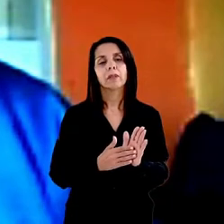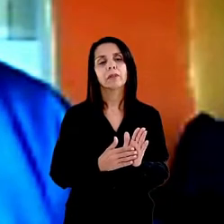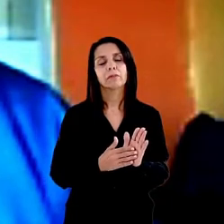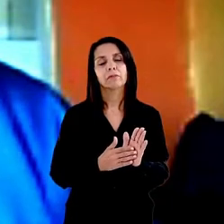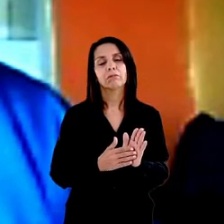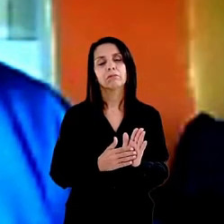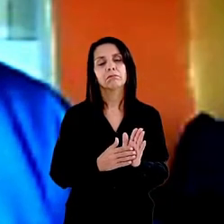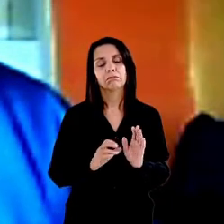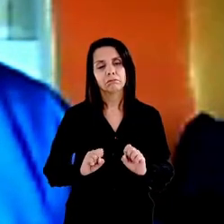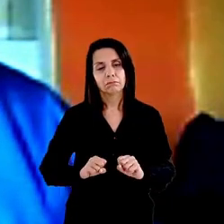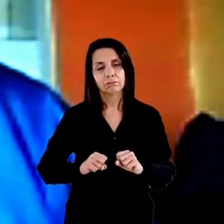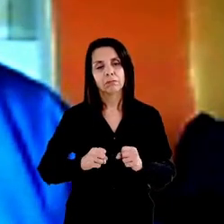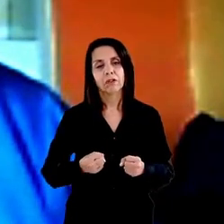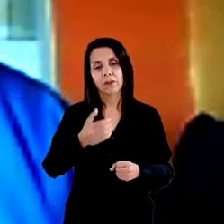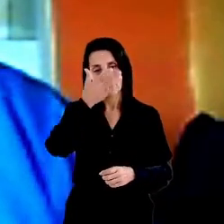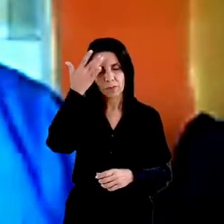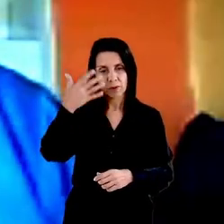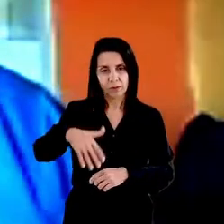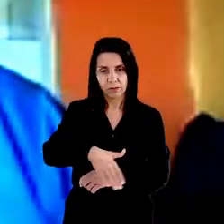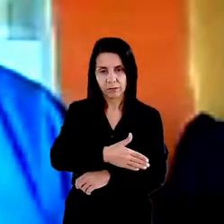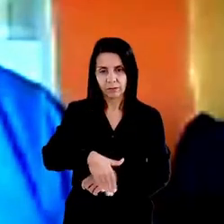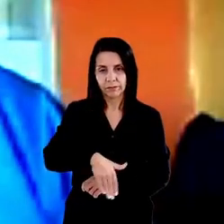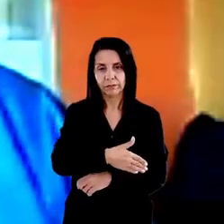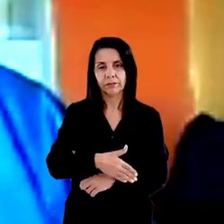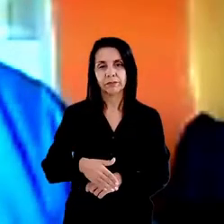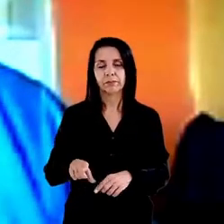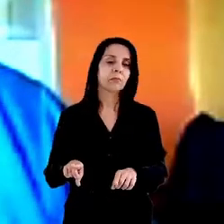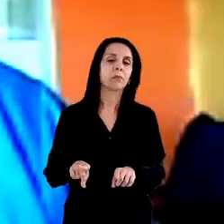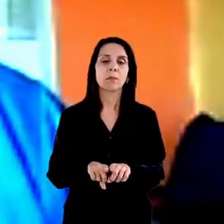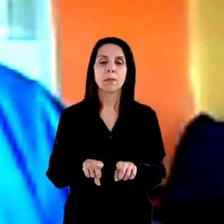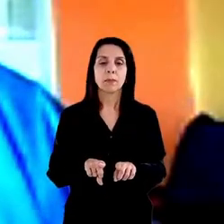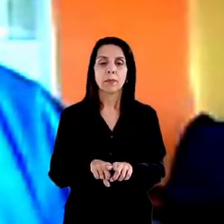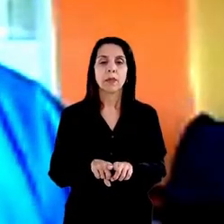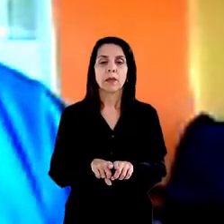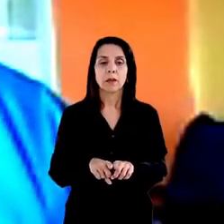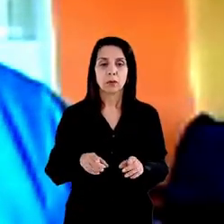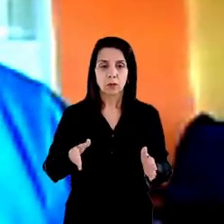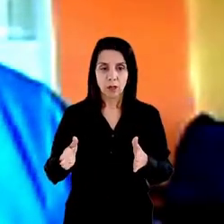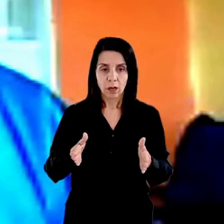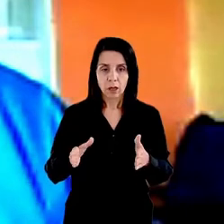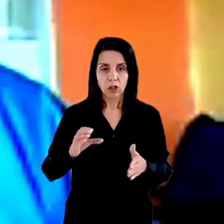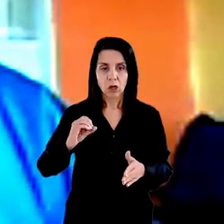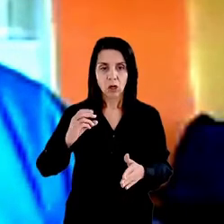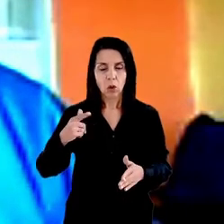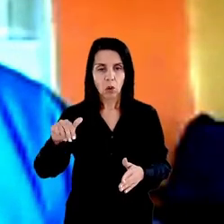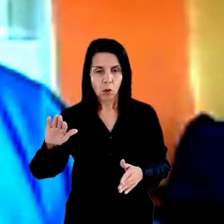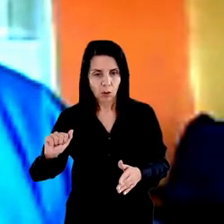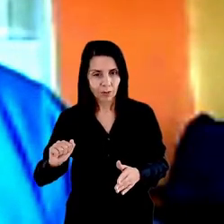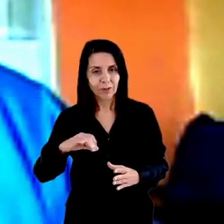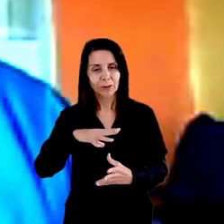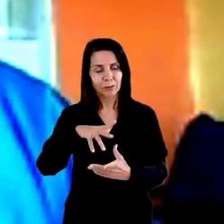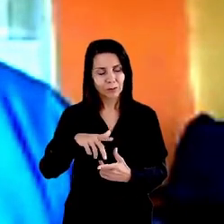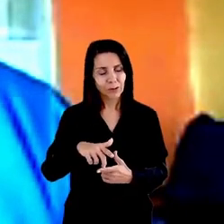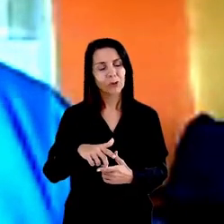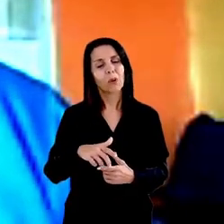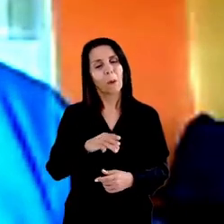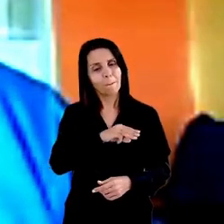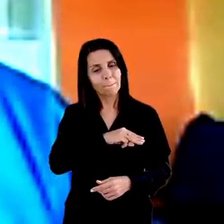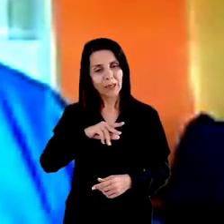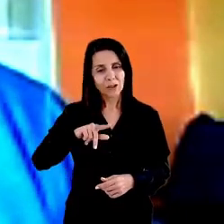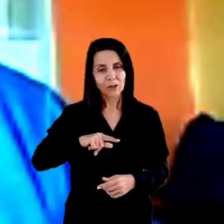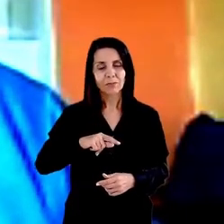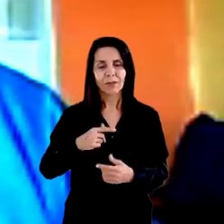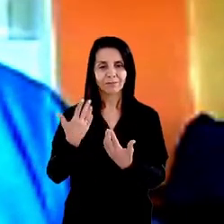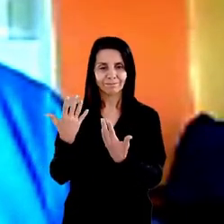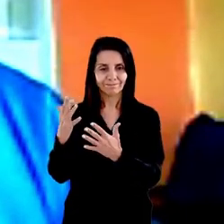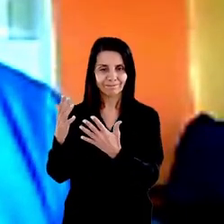atuação em conjunto com outros organismos em defesa da população em situação de rua durante a Copa do Mundo também foi uma ação brilhante desse Ministério que nós pudemos